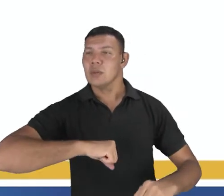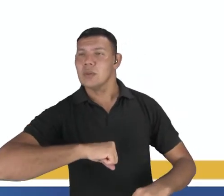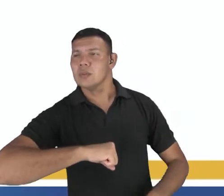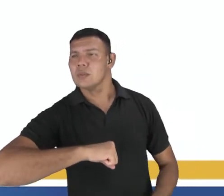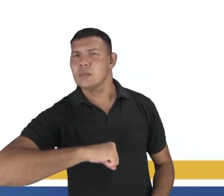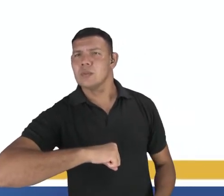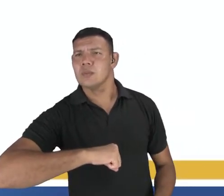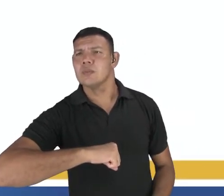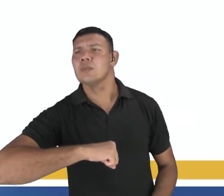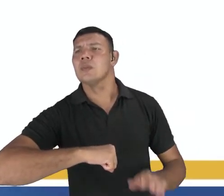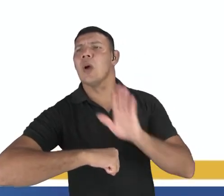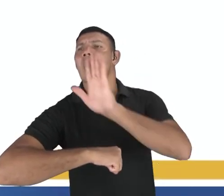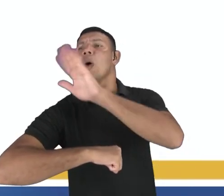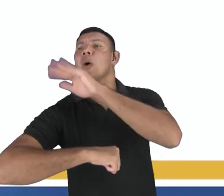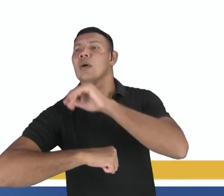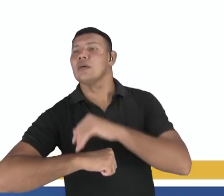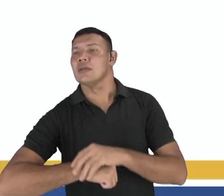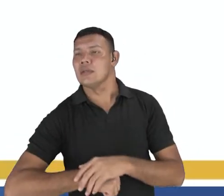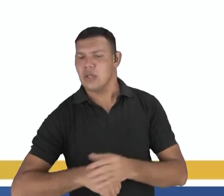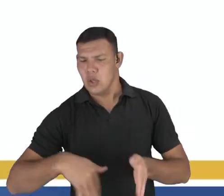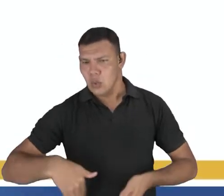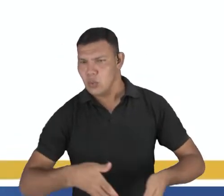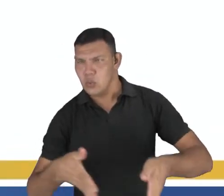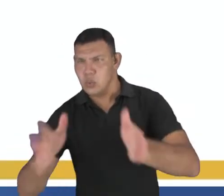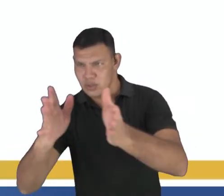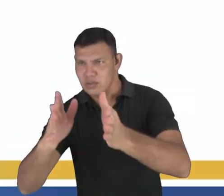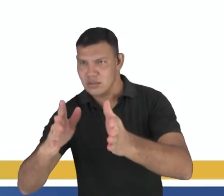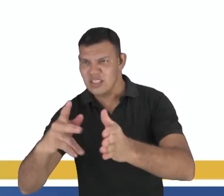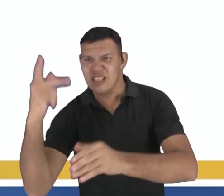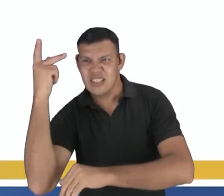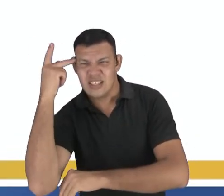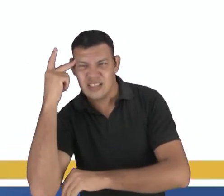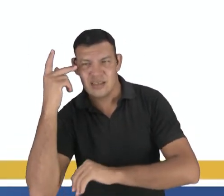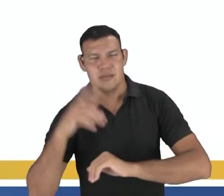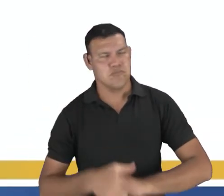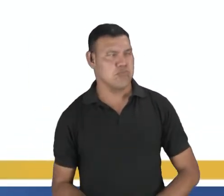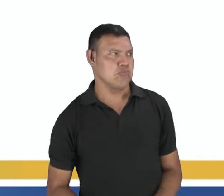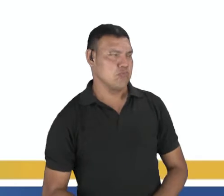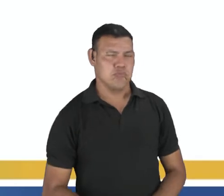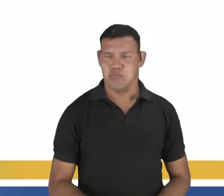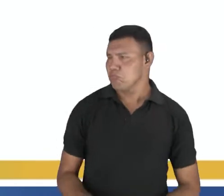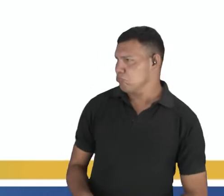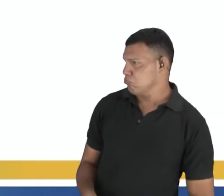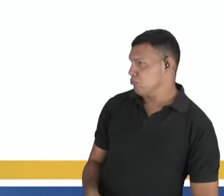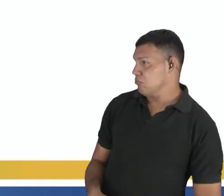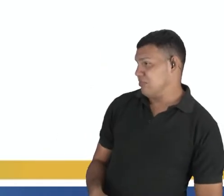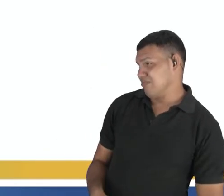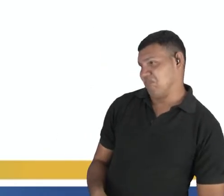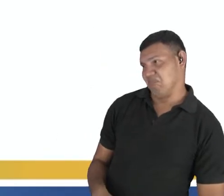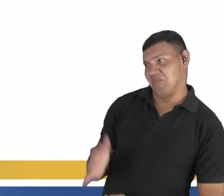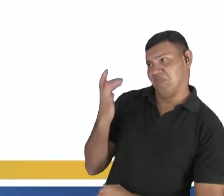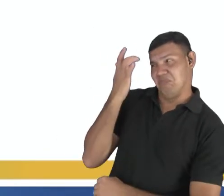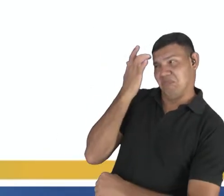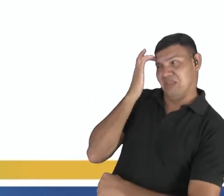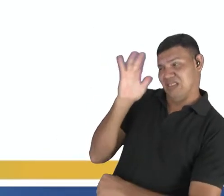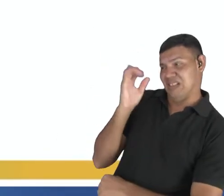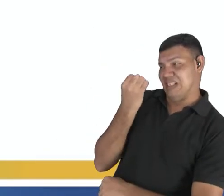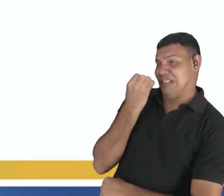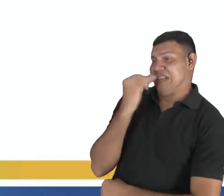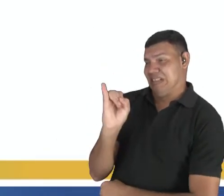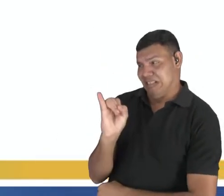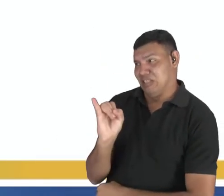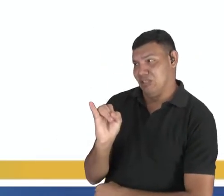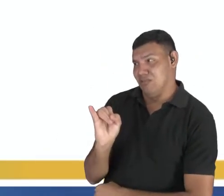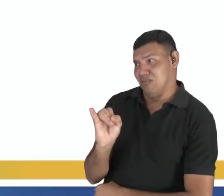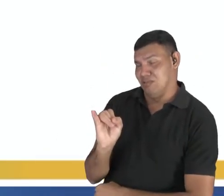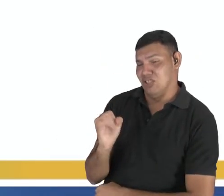né? Está passando aí, ele pergunta assim. Essa estrada vai para São Paulo? Aí o outro rapaz responde. Sei não, doutor, mas se